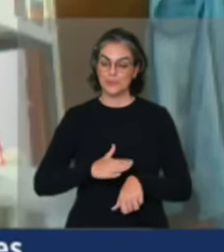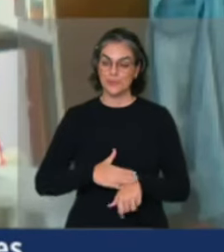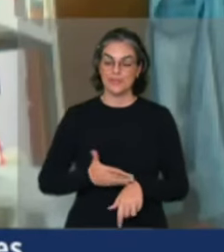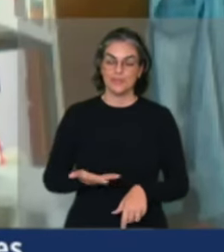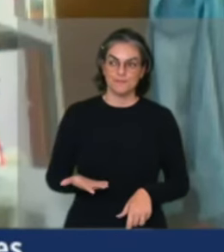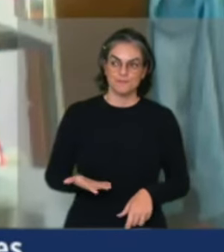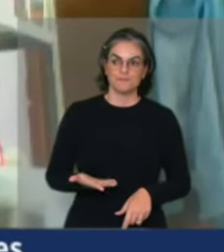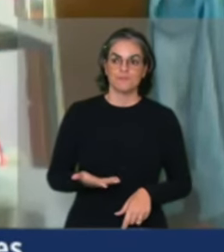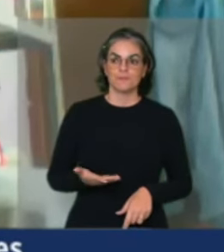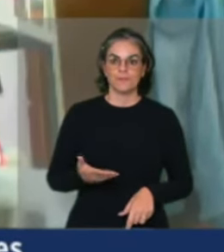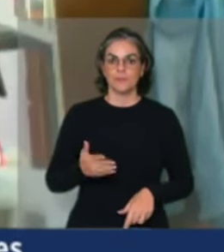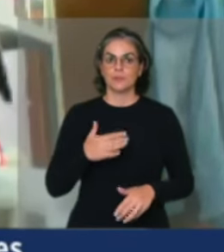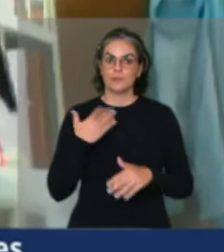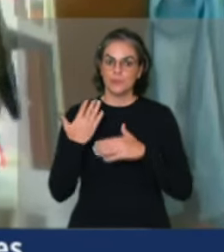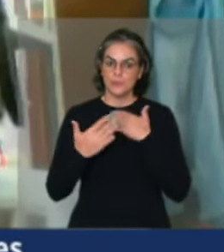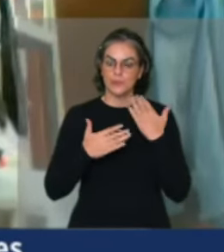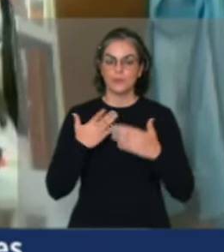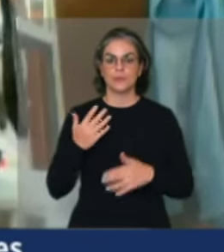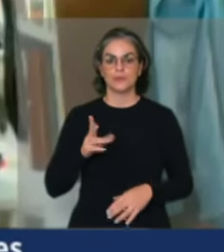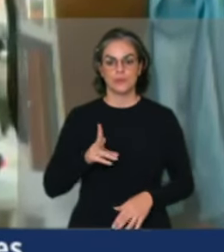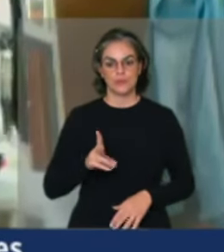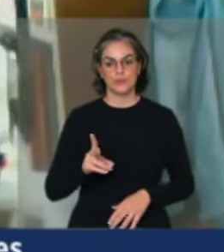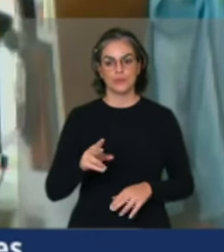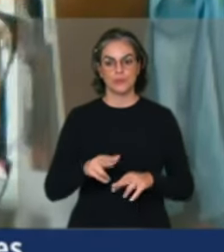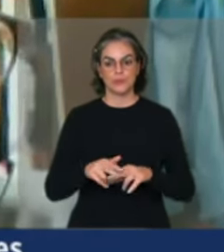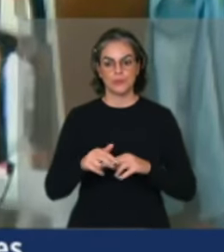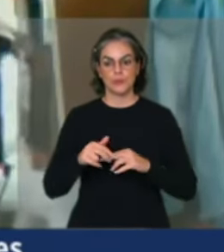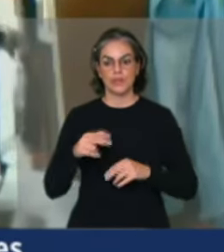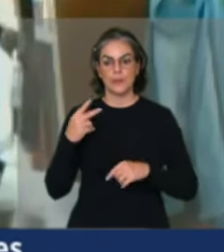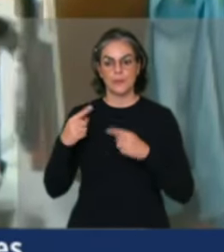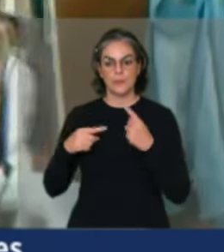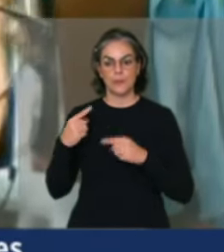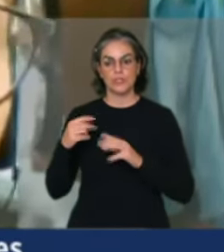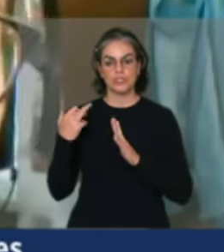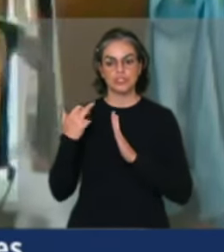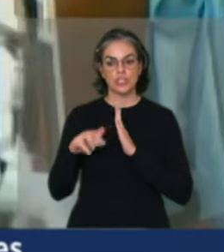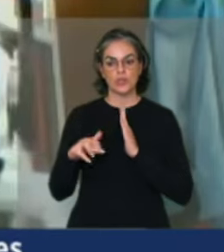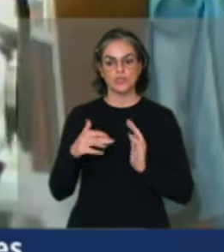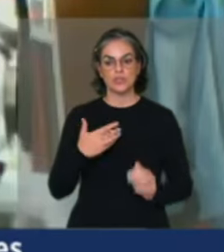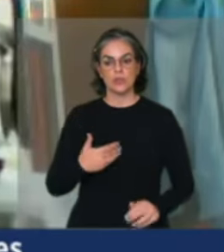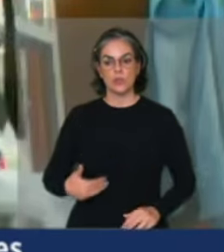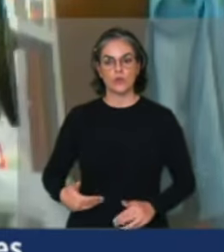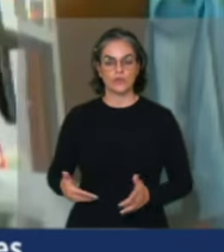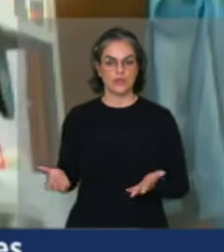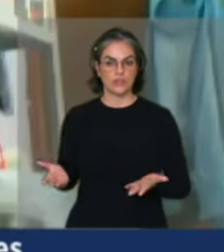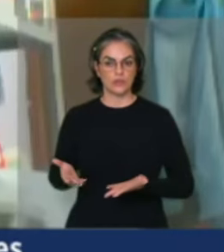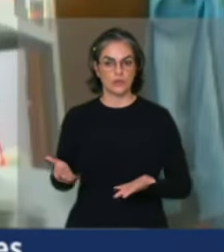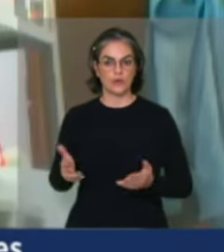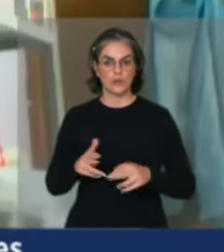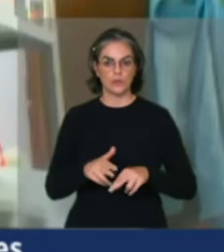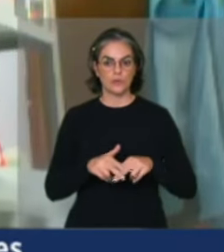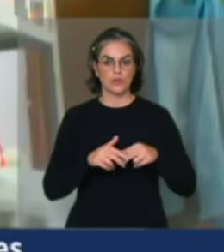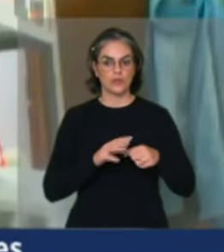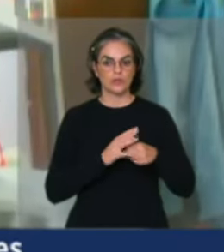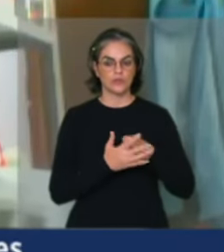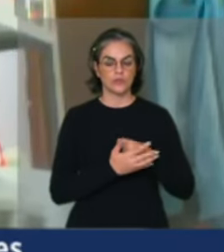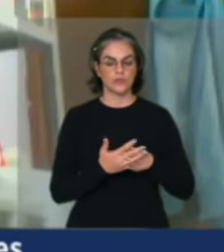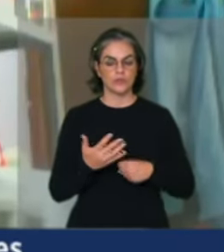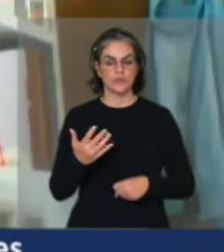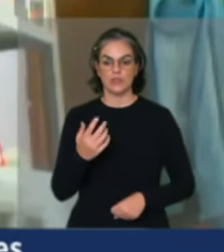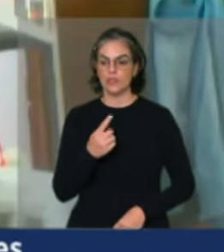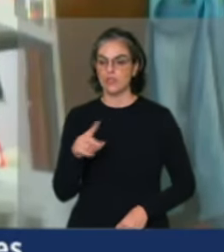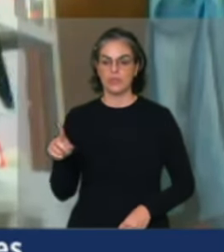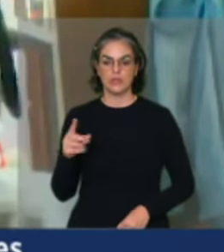segue morrendo por conta dessa política genocida deste governo em torno da Covid, onde nega vacina, nega